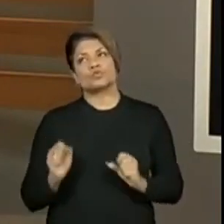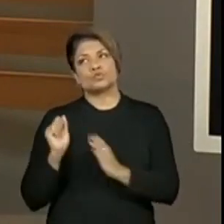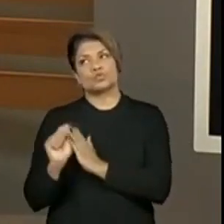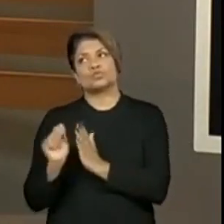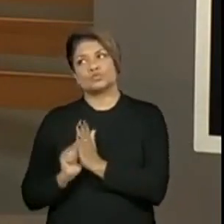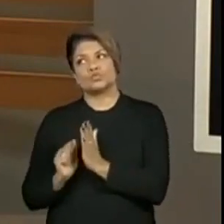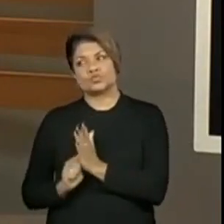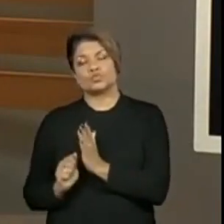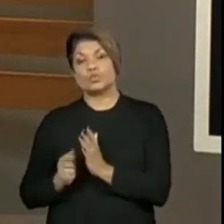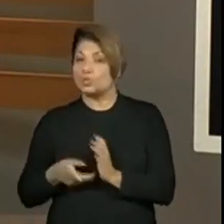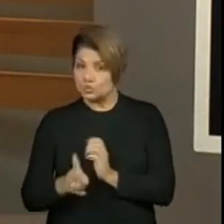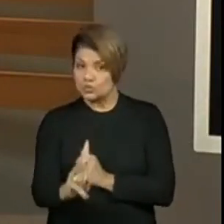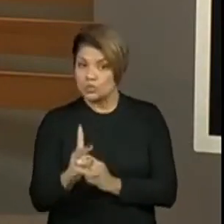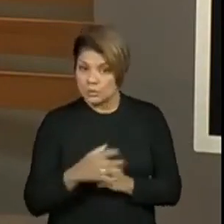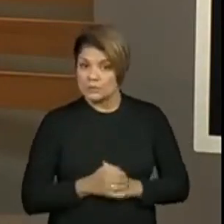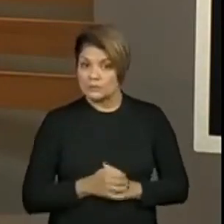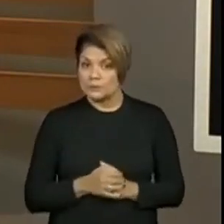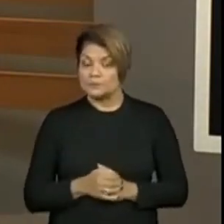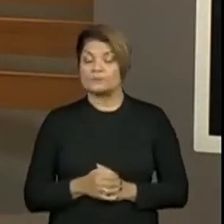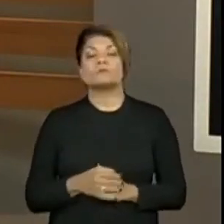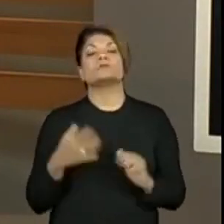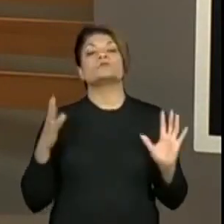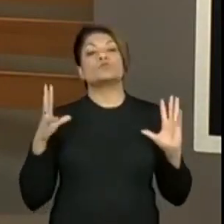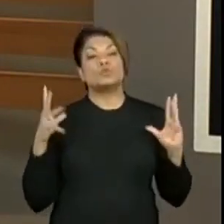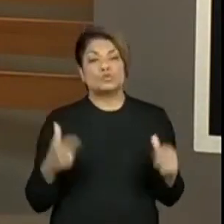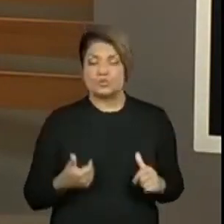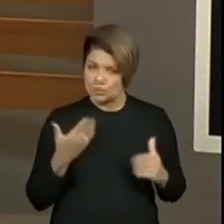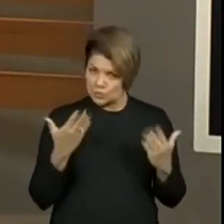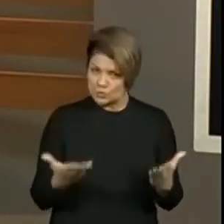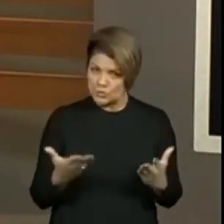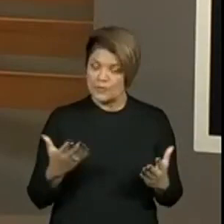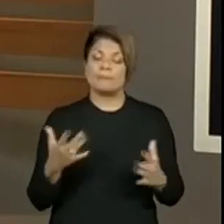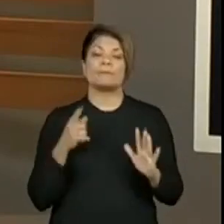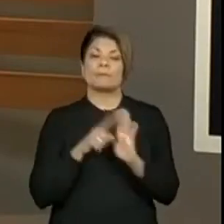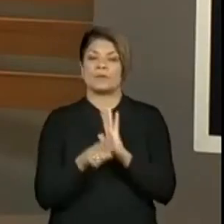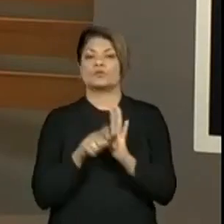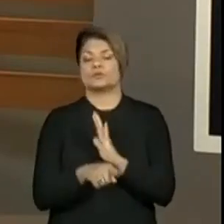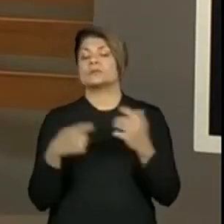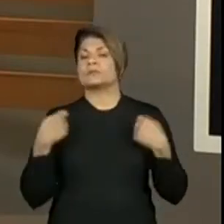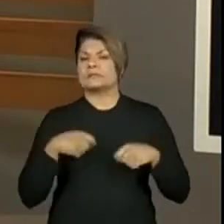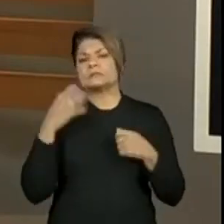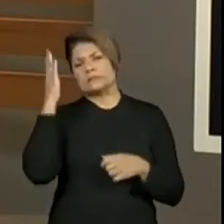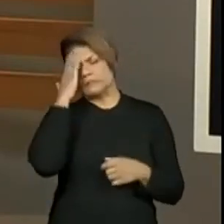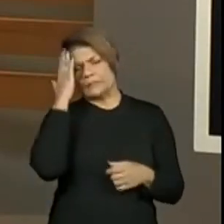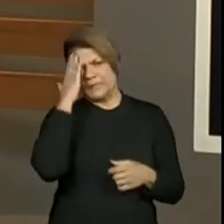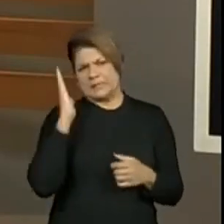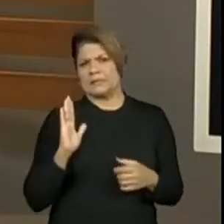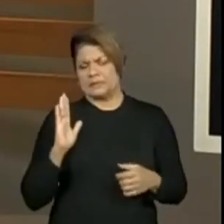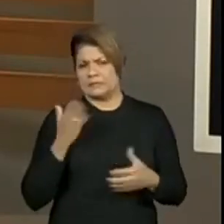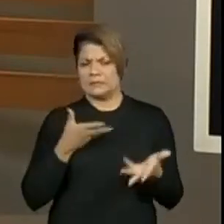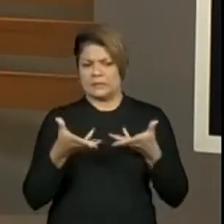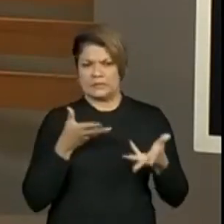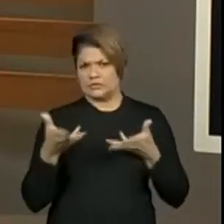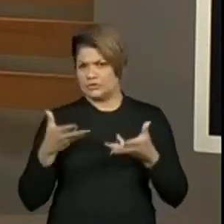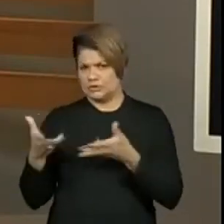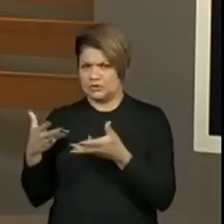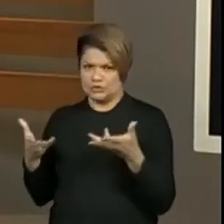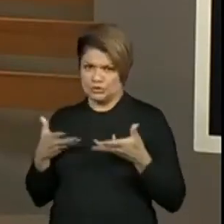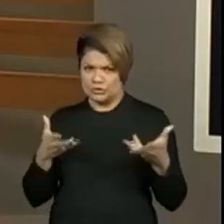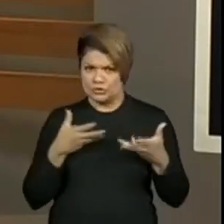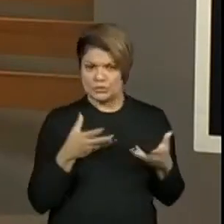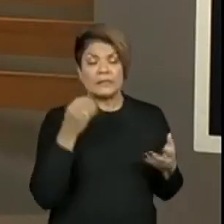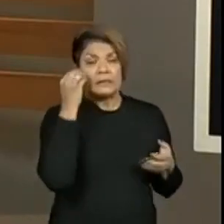Tudo isso são perguntas que vocês precisam fazer e interagir. tentar entender que quando a gente vai,